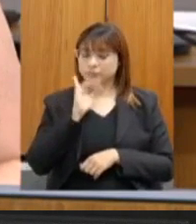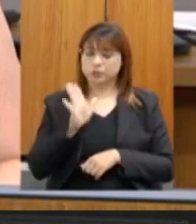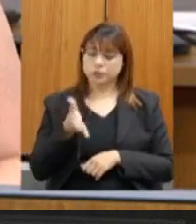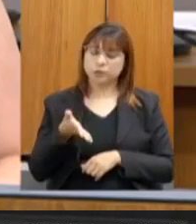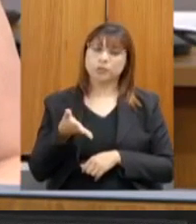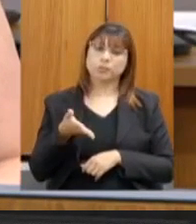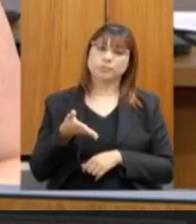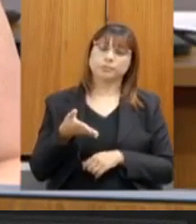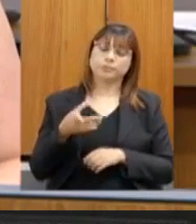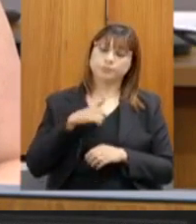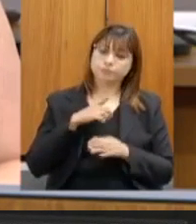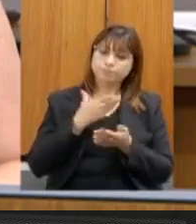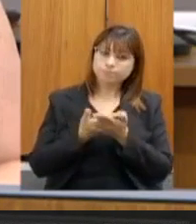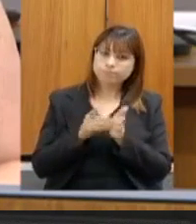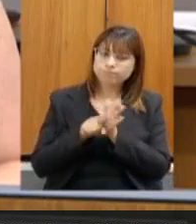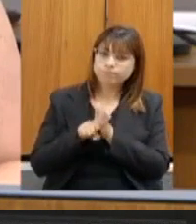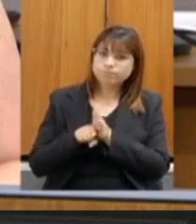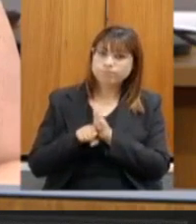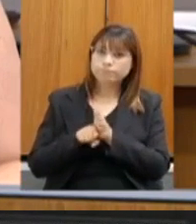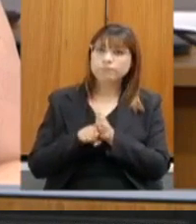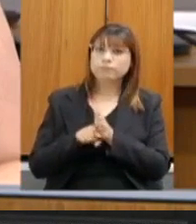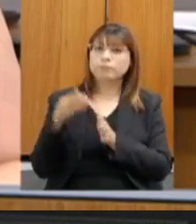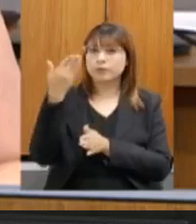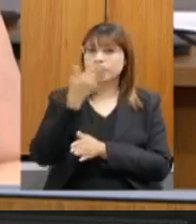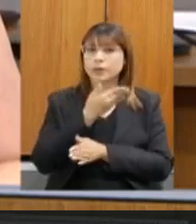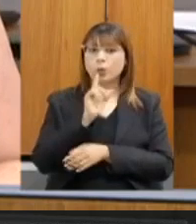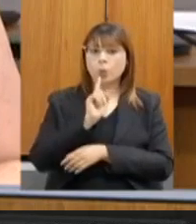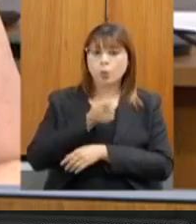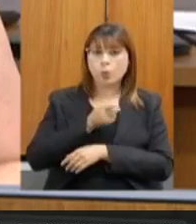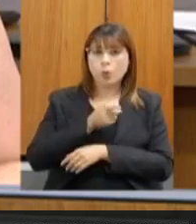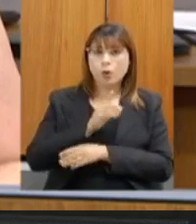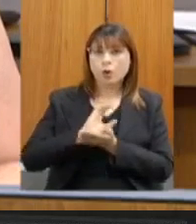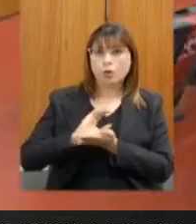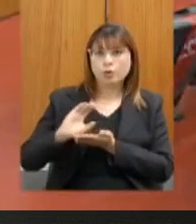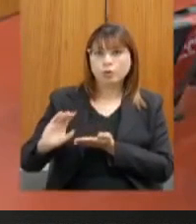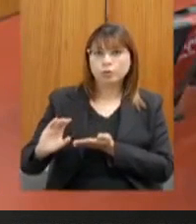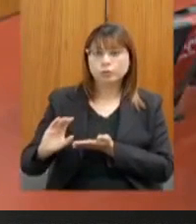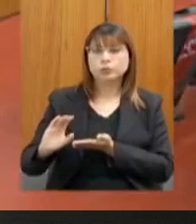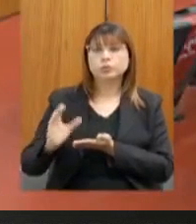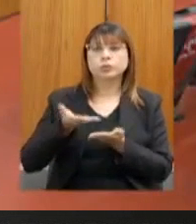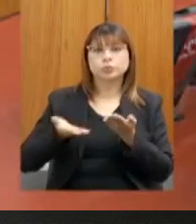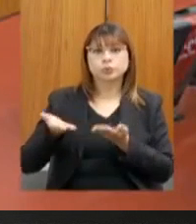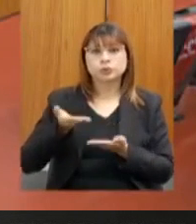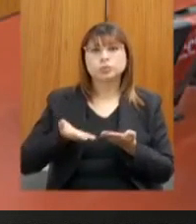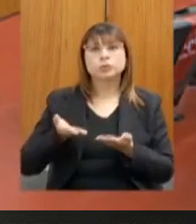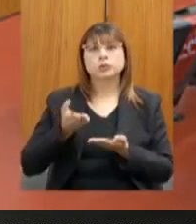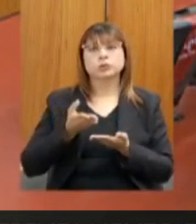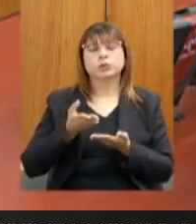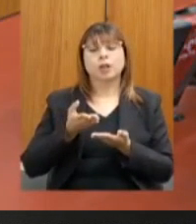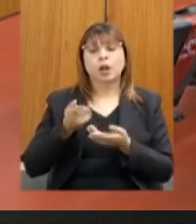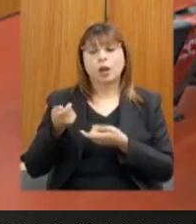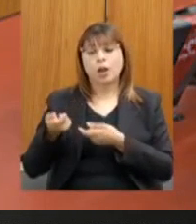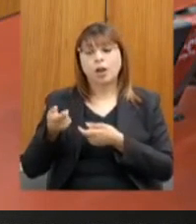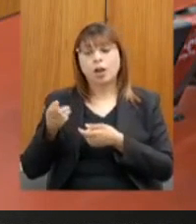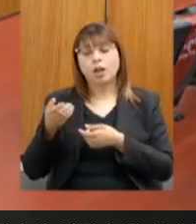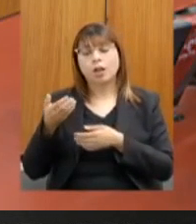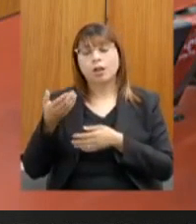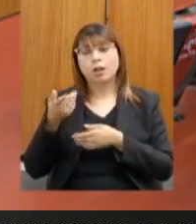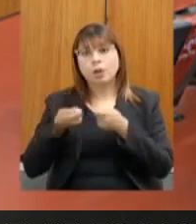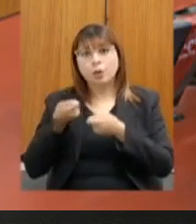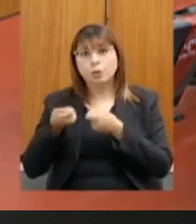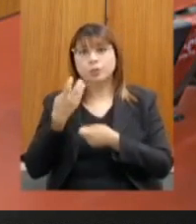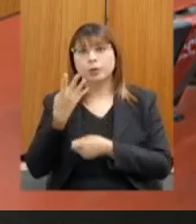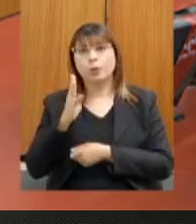já tem estudos científicos que comprovam que cada um real que é investido em saneamento, economiza-se R$ 4,00 em saúde